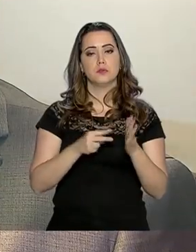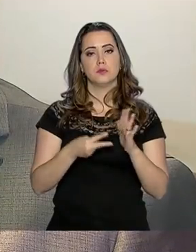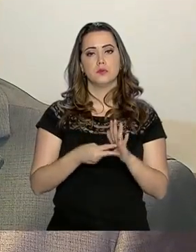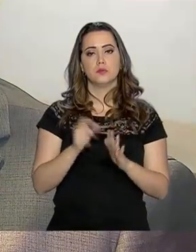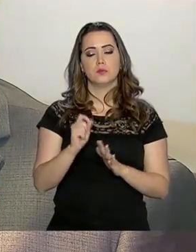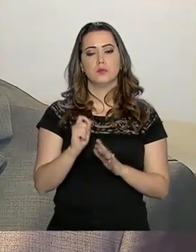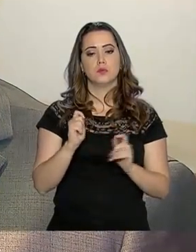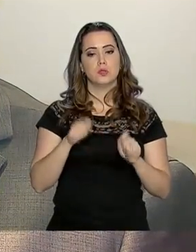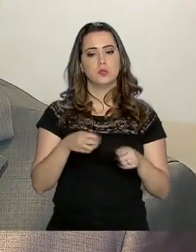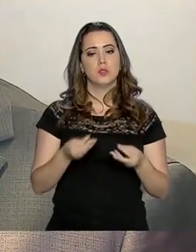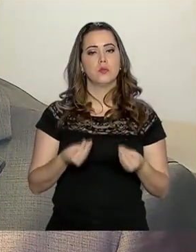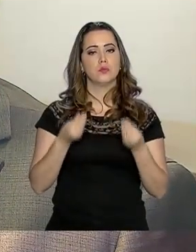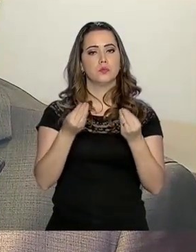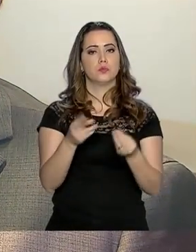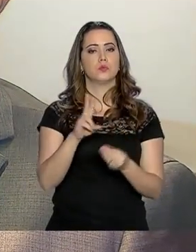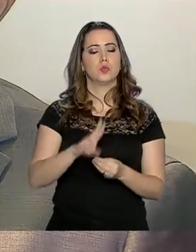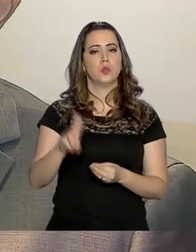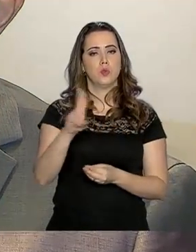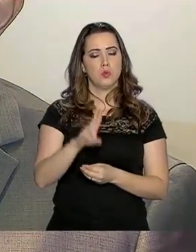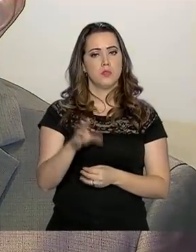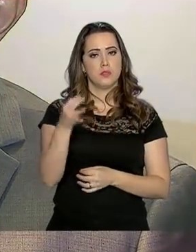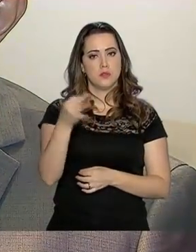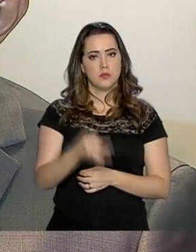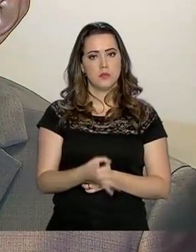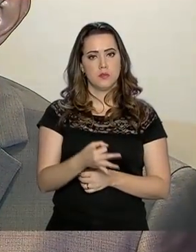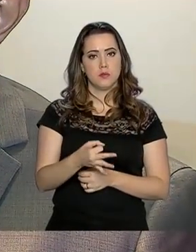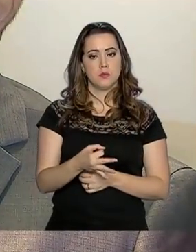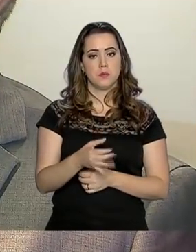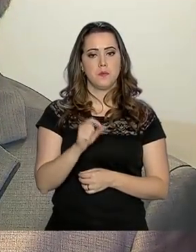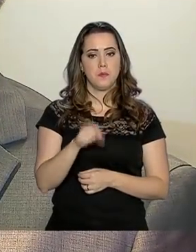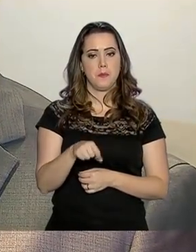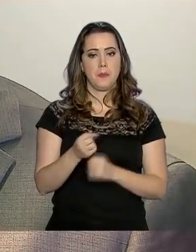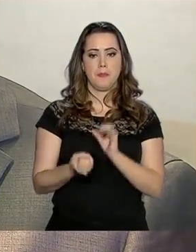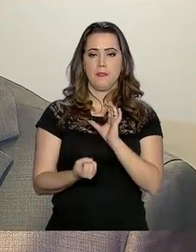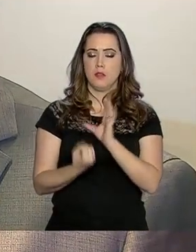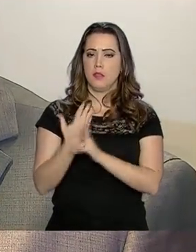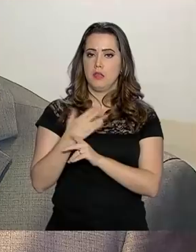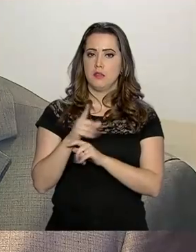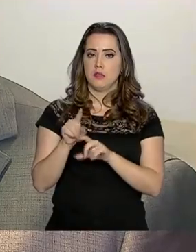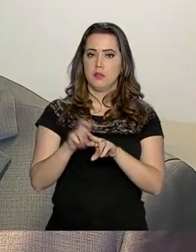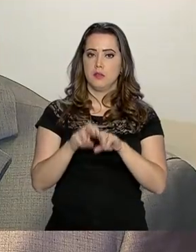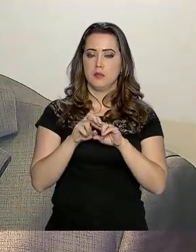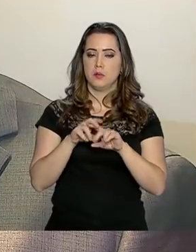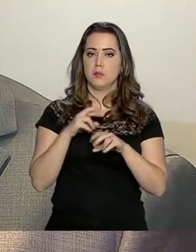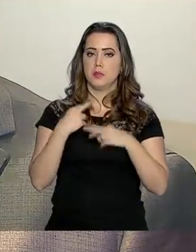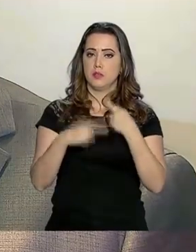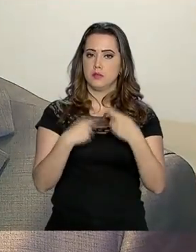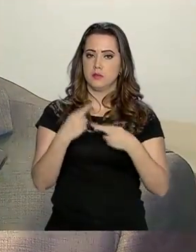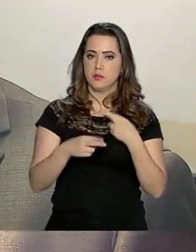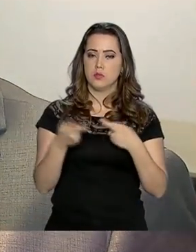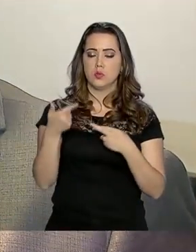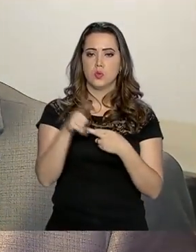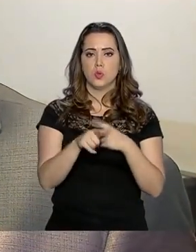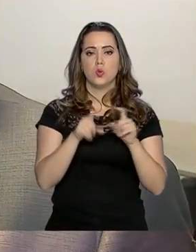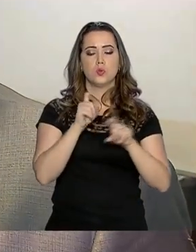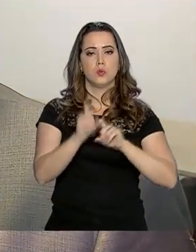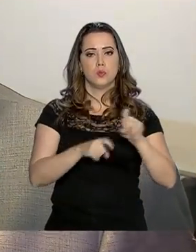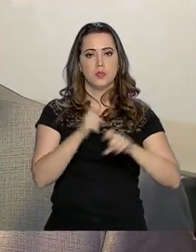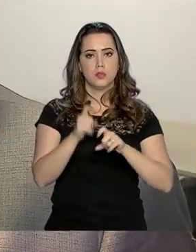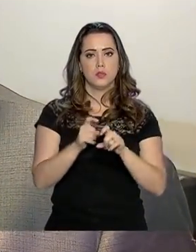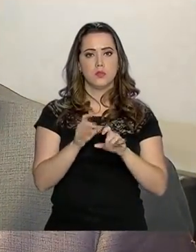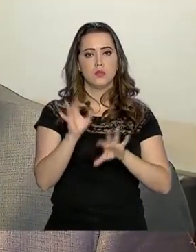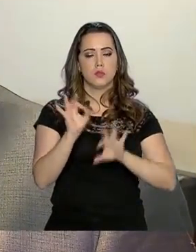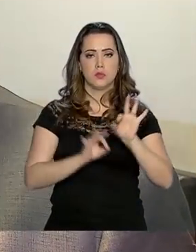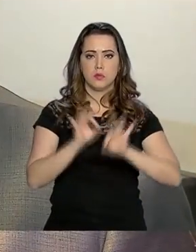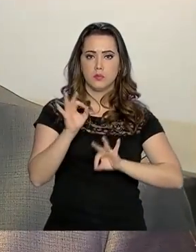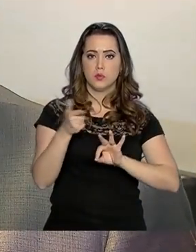você dar uma utilidade para o material que é criado a partir dessa reciclagem, outros computadores, por exemplo, montados